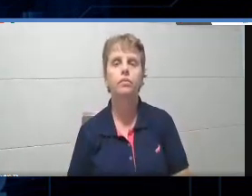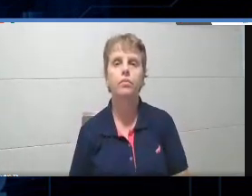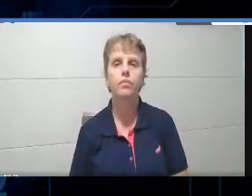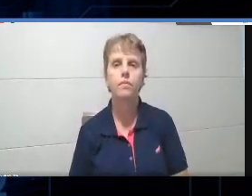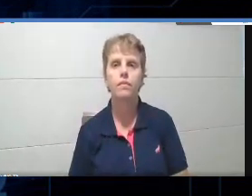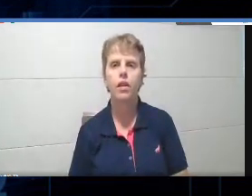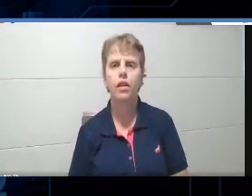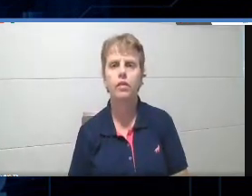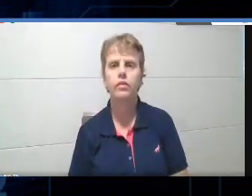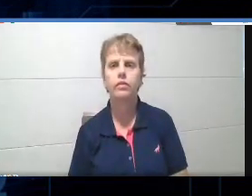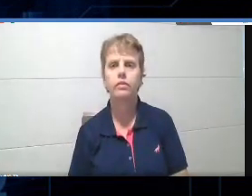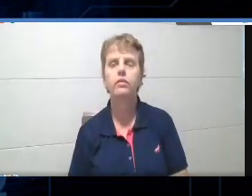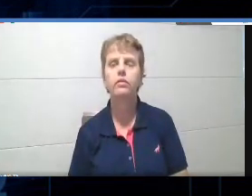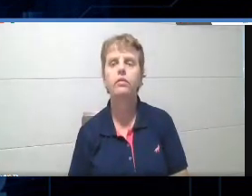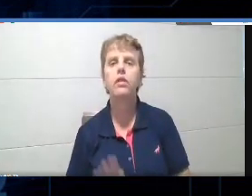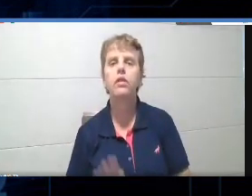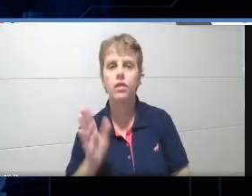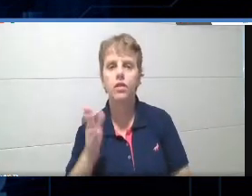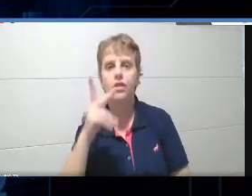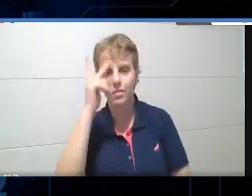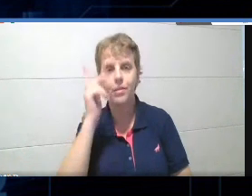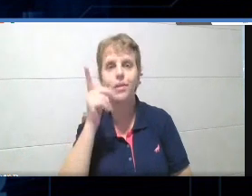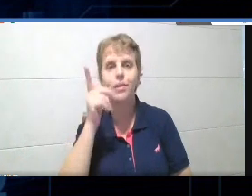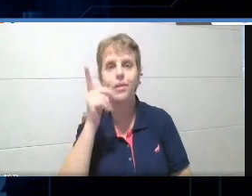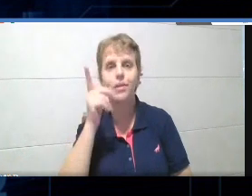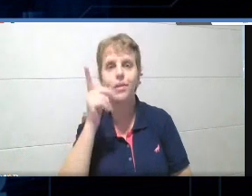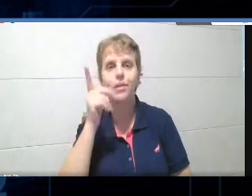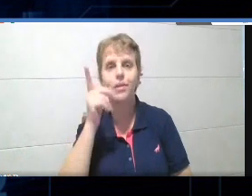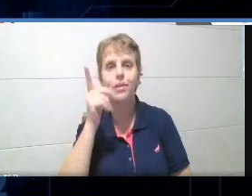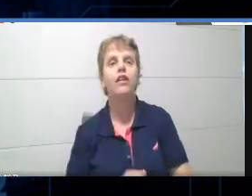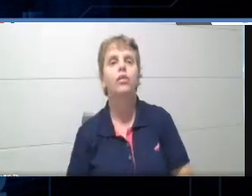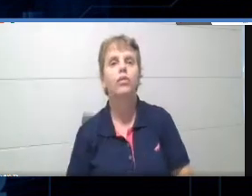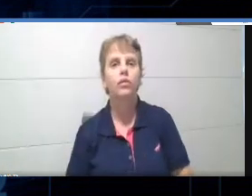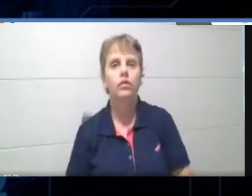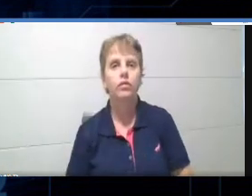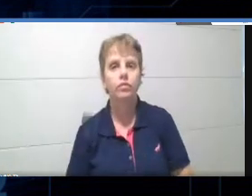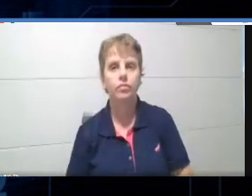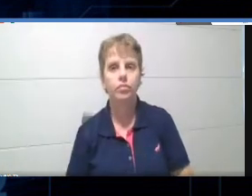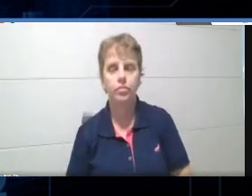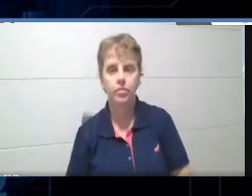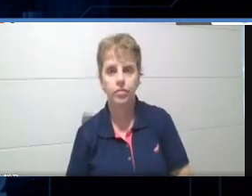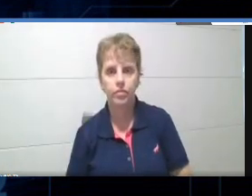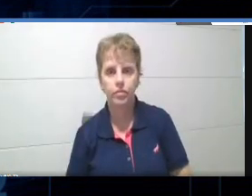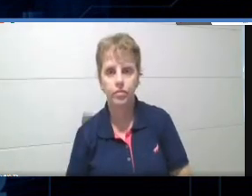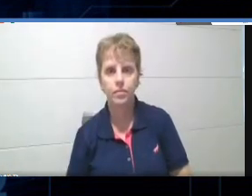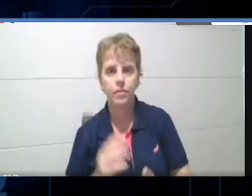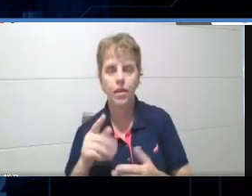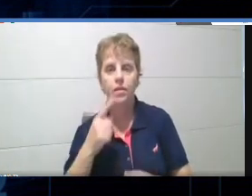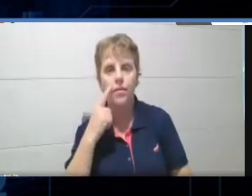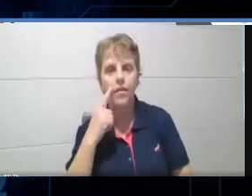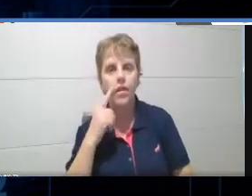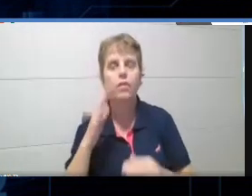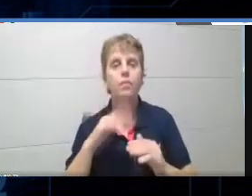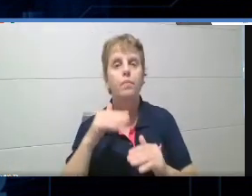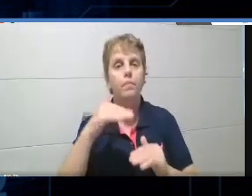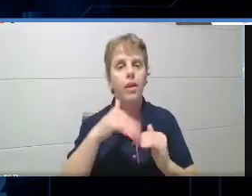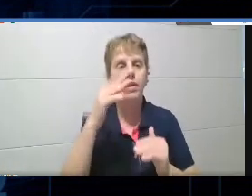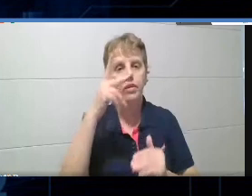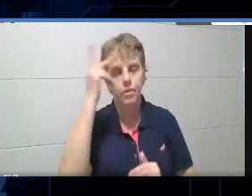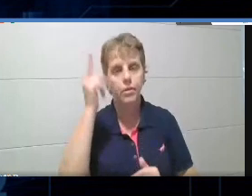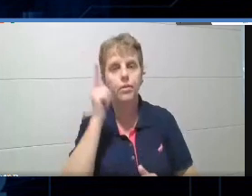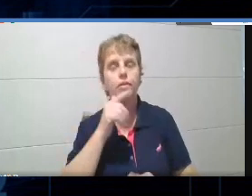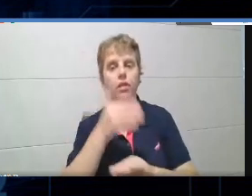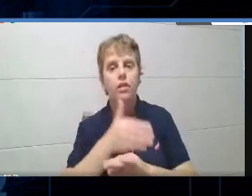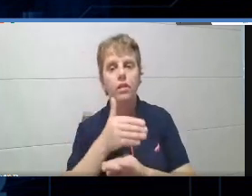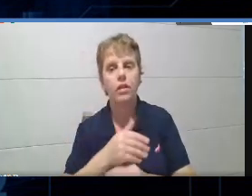olha, já tem gente que entrou. Muito bem. Vamos lá. Vou dar 30 segundos. Vamos ver se mais alguém vai entrar. Aí eu